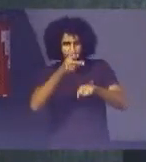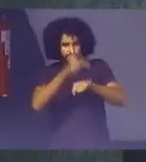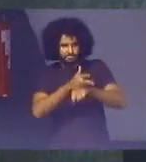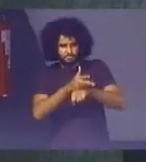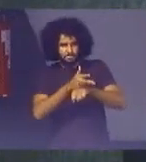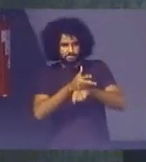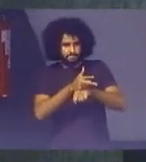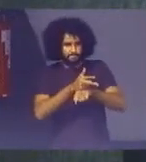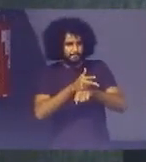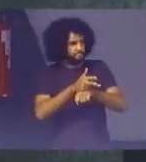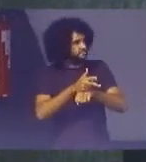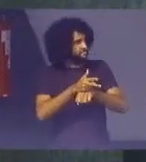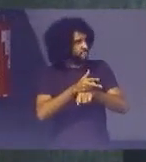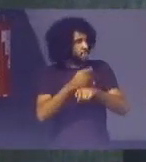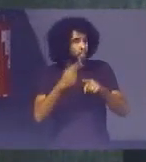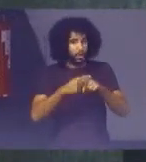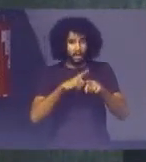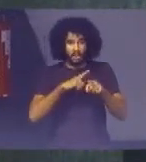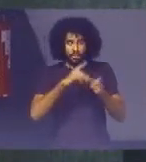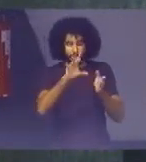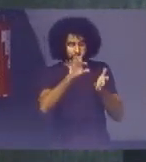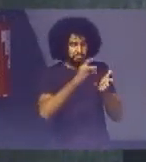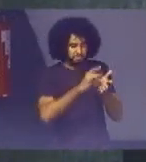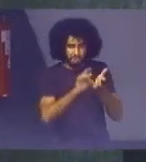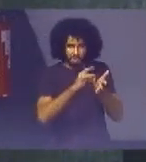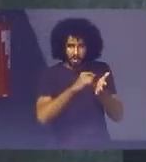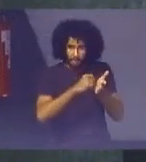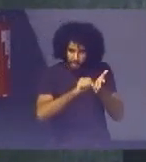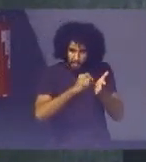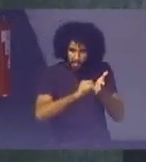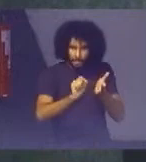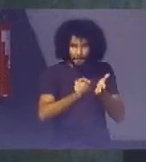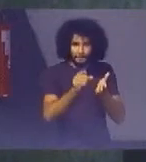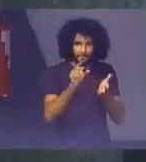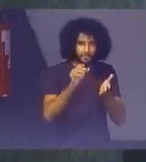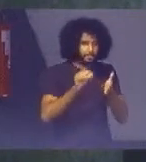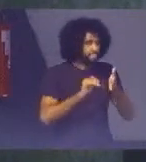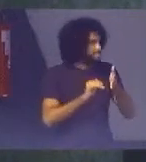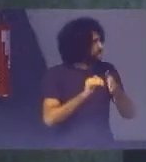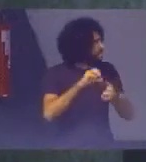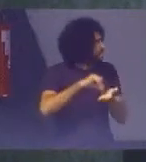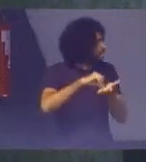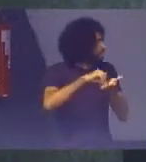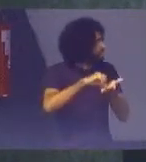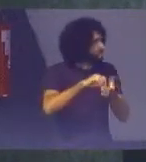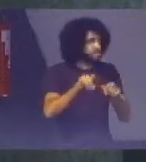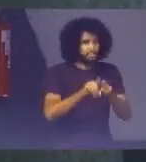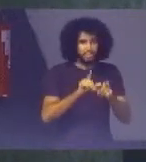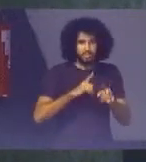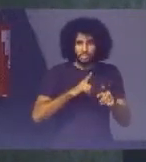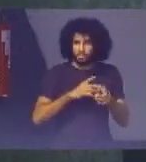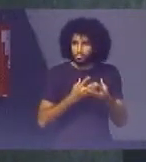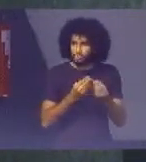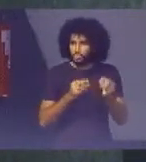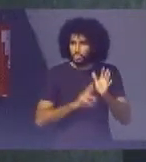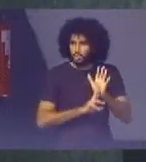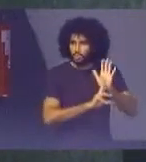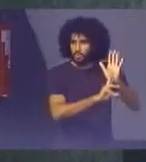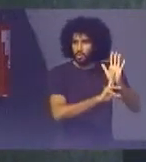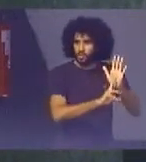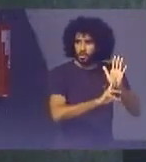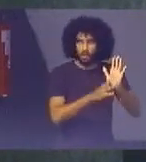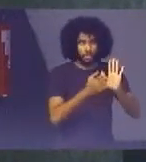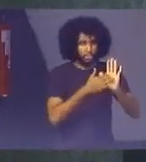participar Porque a adesão Foi imensa Então participaram 75 órgãos 656 representantes E nesse momento Foram